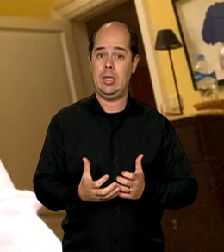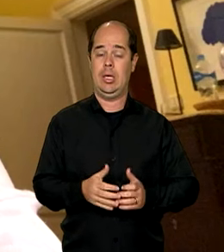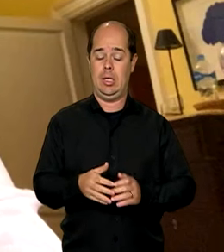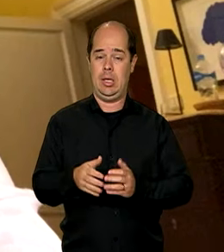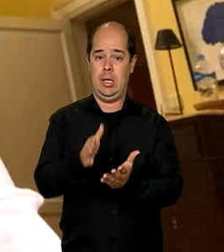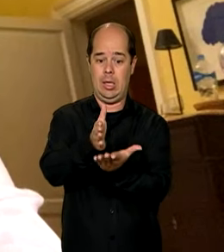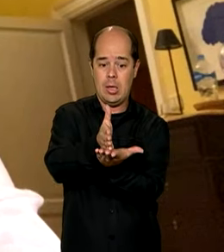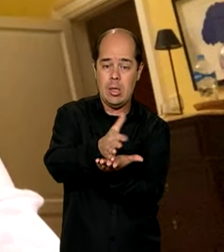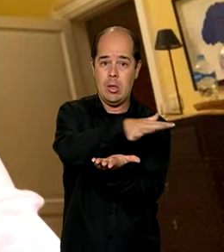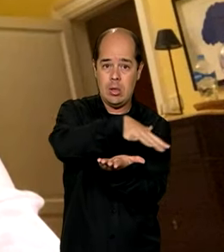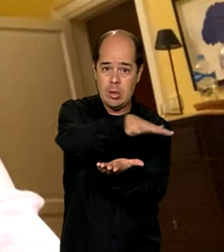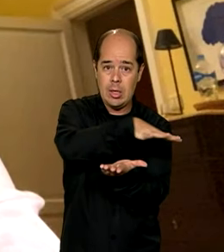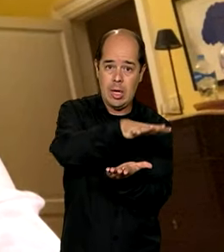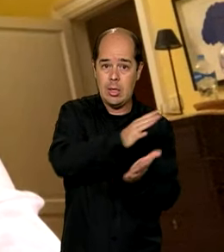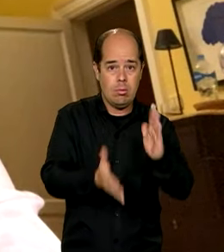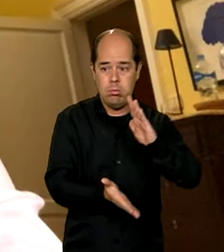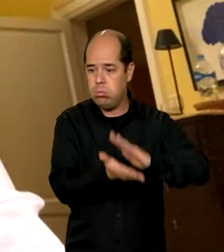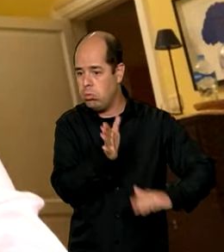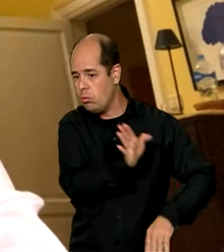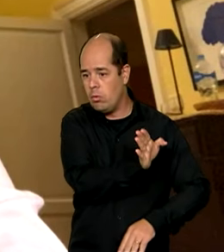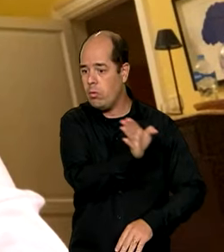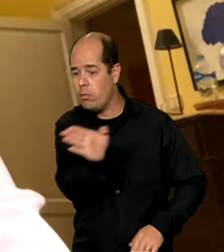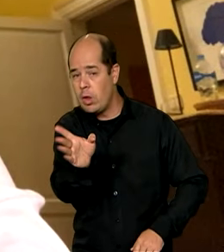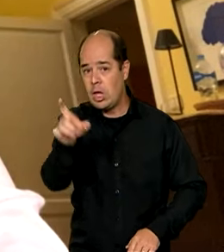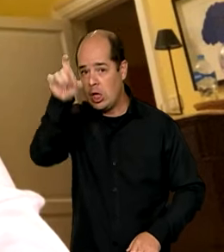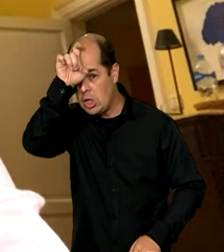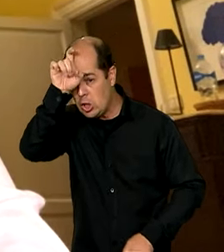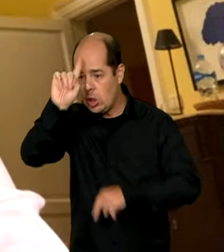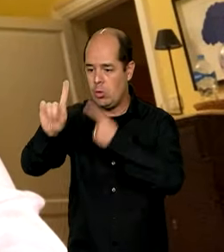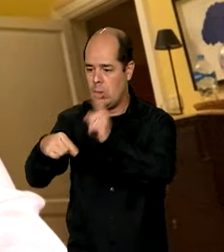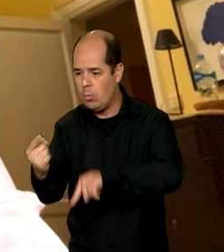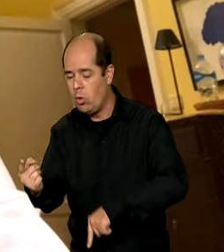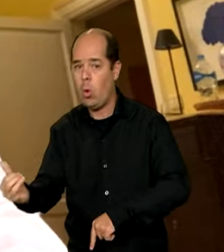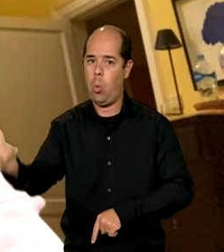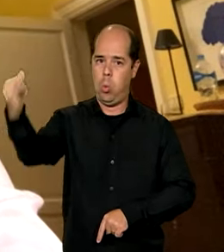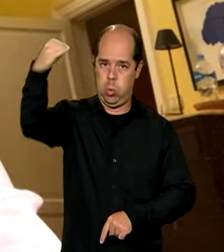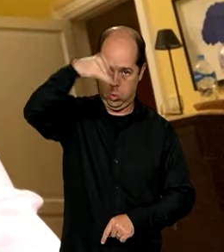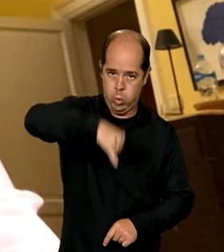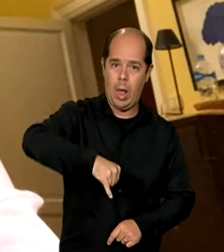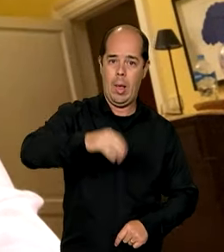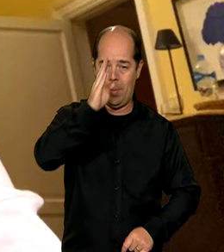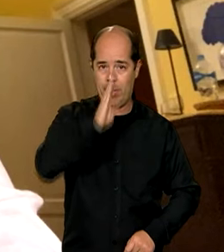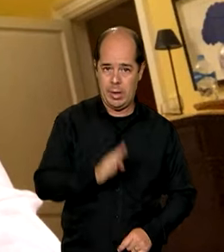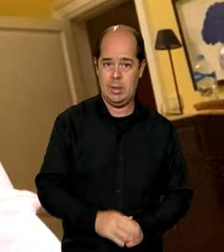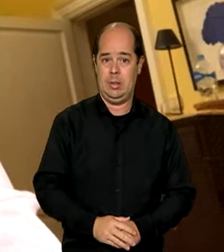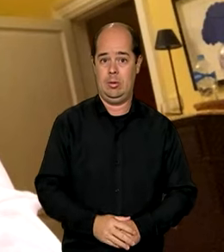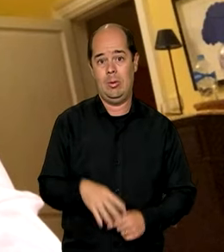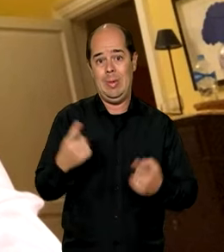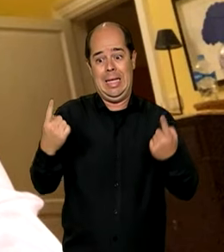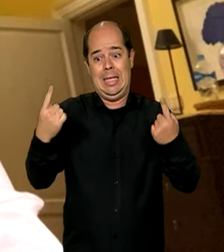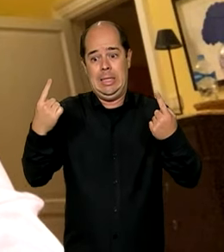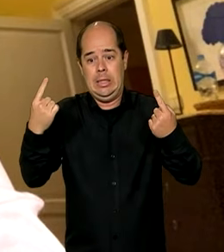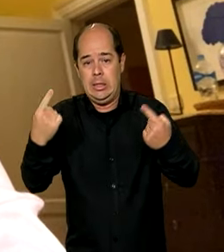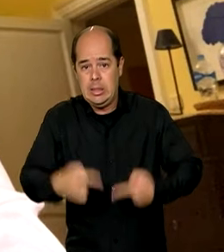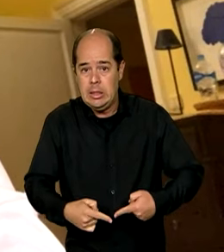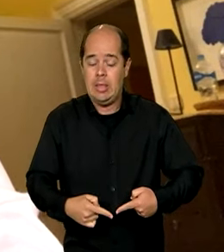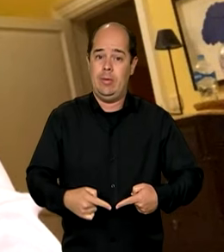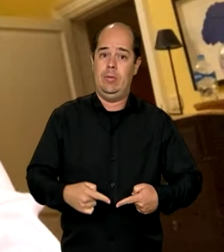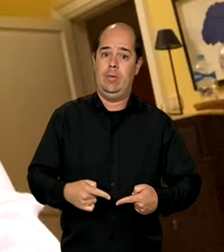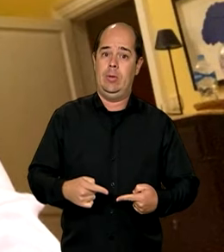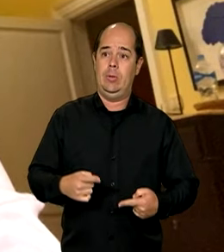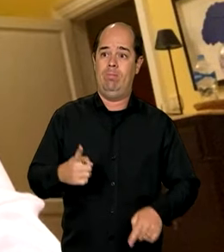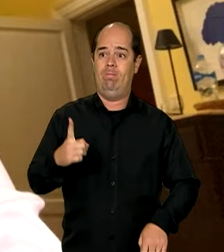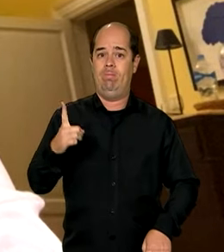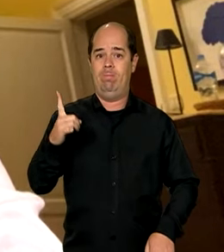Egito e daqui viajar ao Brasil. O que nós temos de superar, o desafio que nós temos de superar agora é justamente